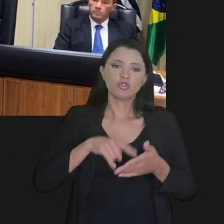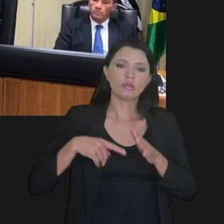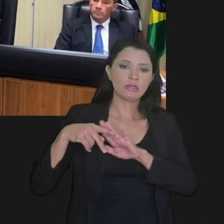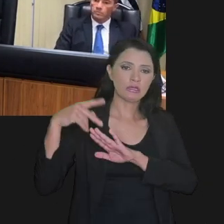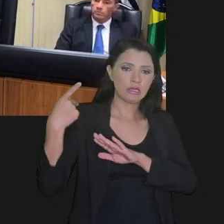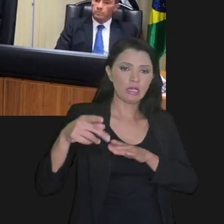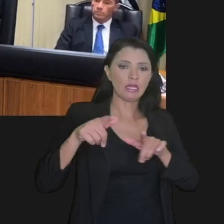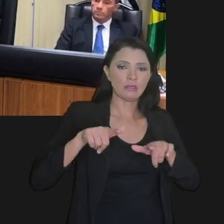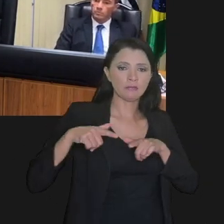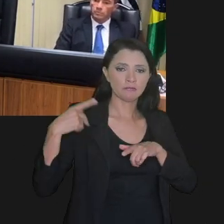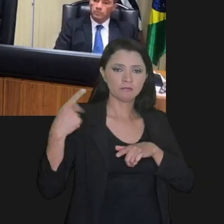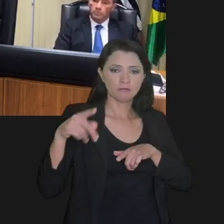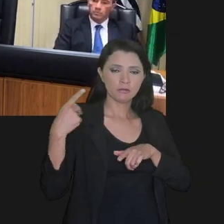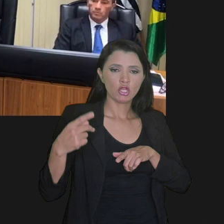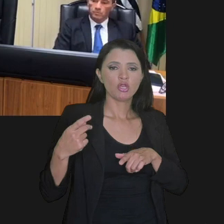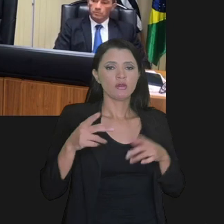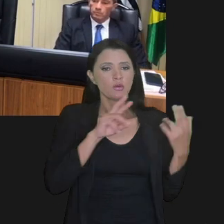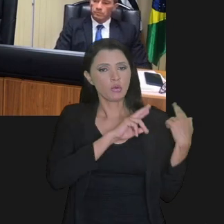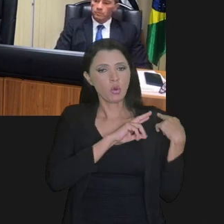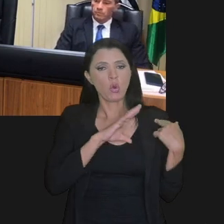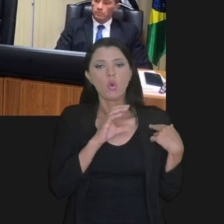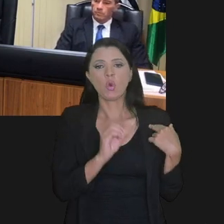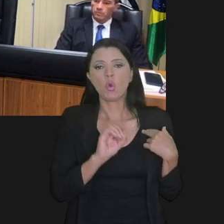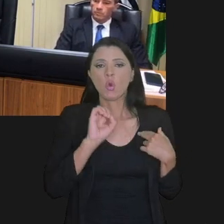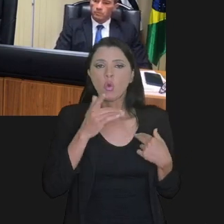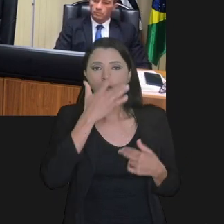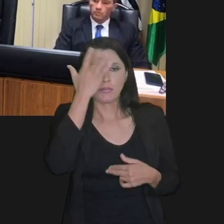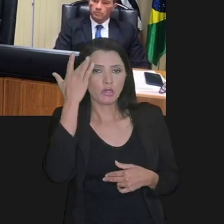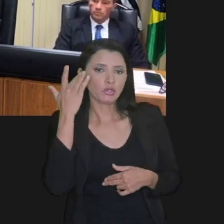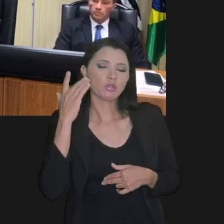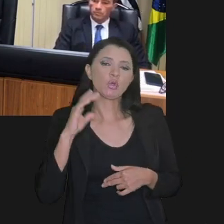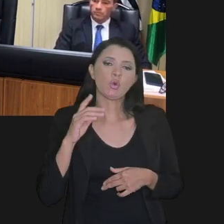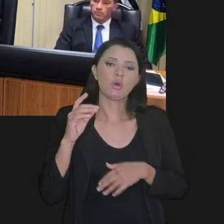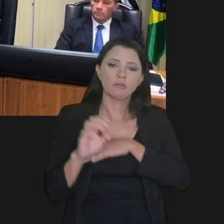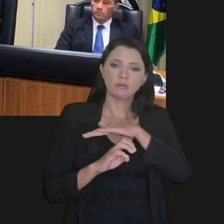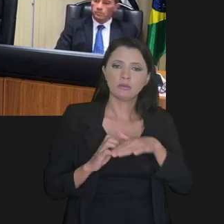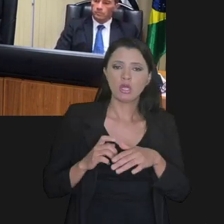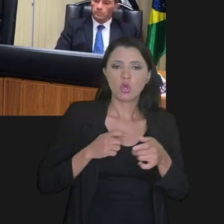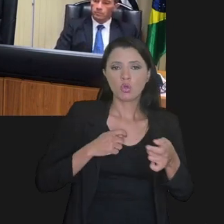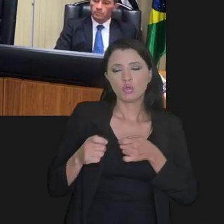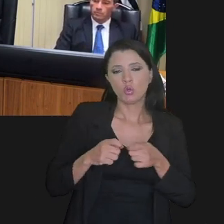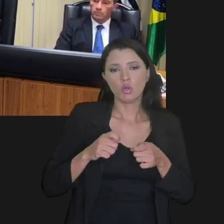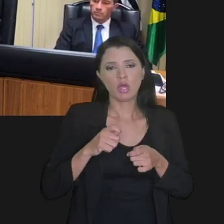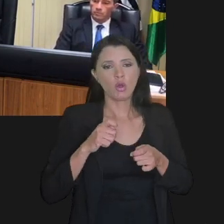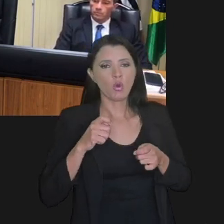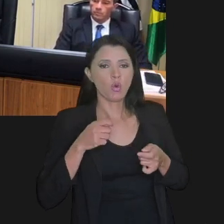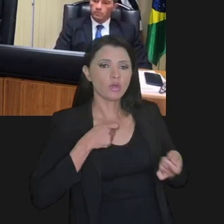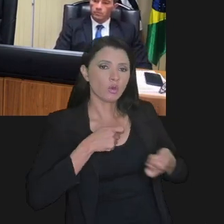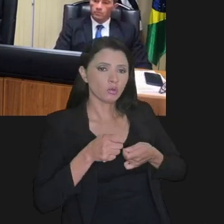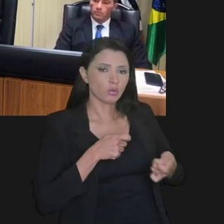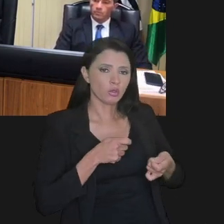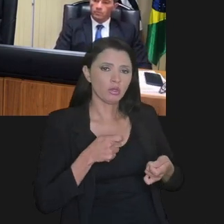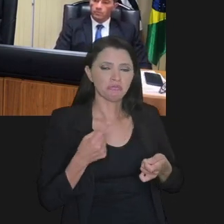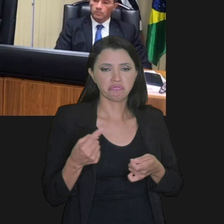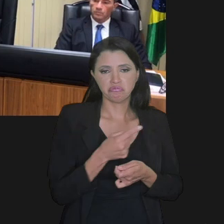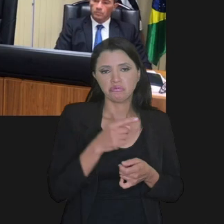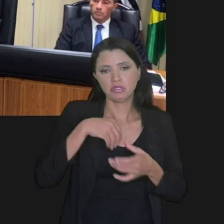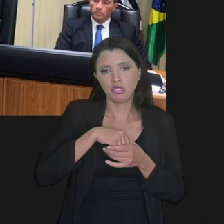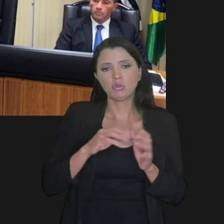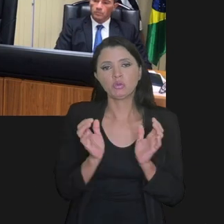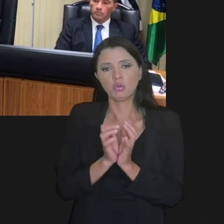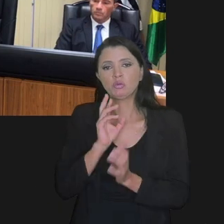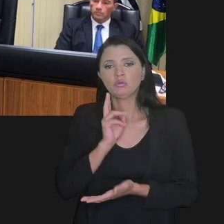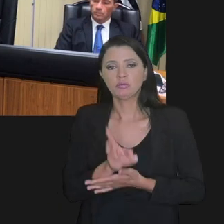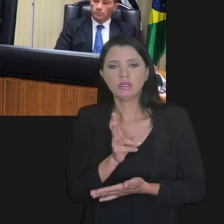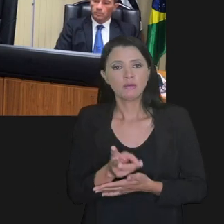titularidade do contribuinte devedor principal, de corresponsável ou de pessoa jurídica controladora ou controlada ali do mesmo